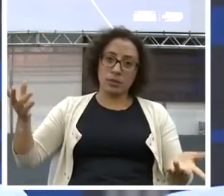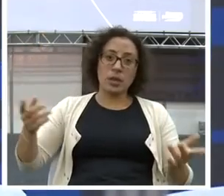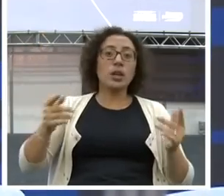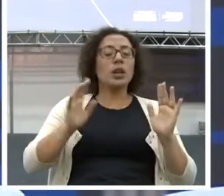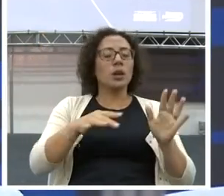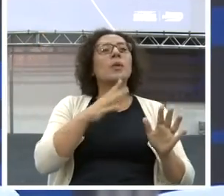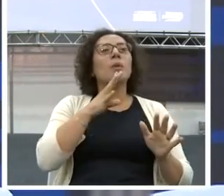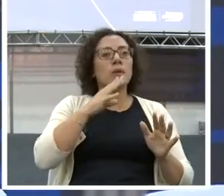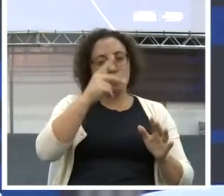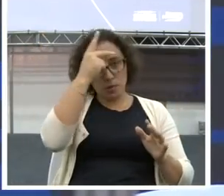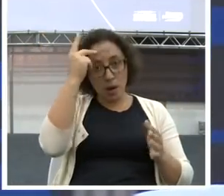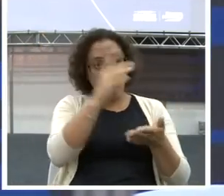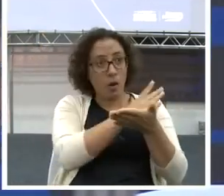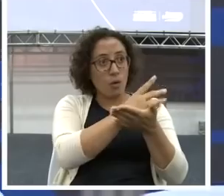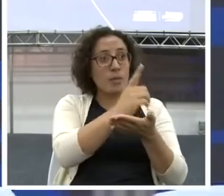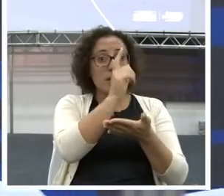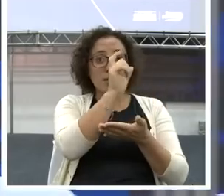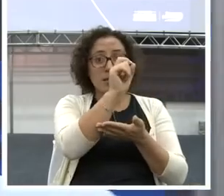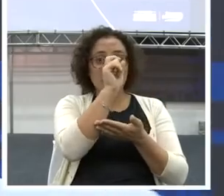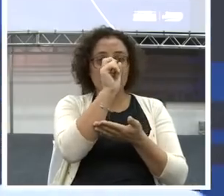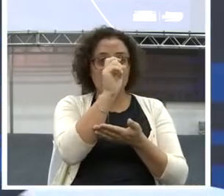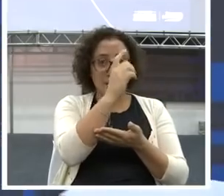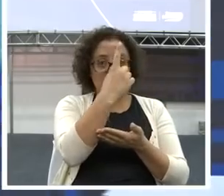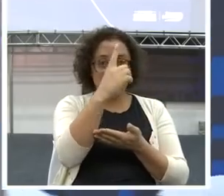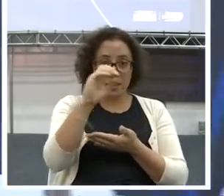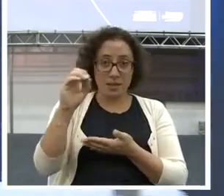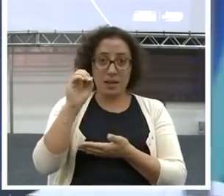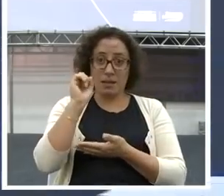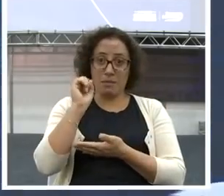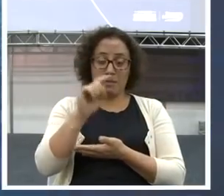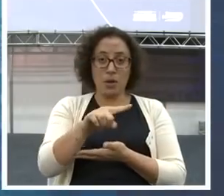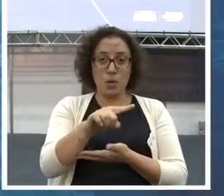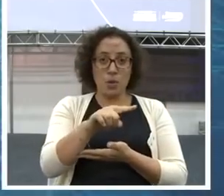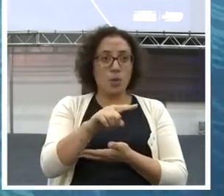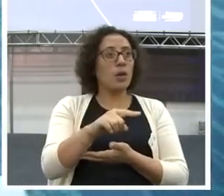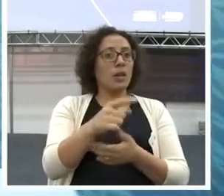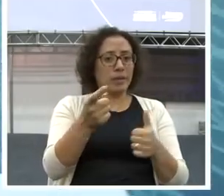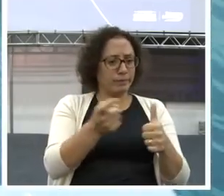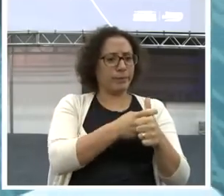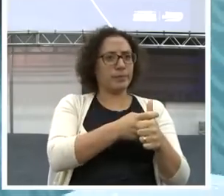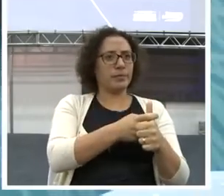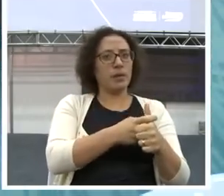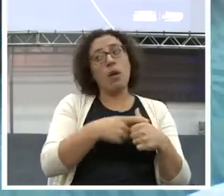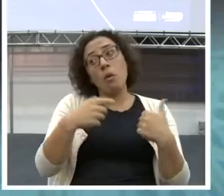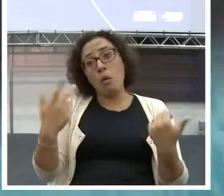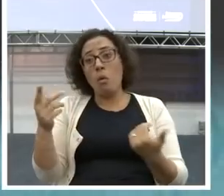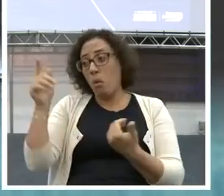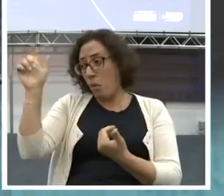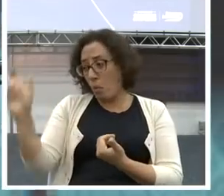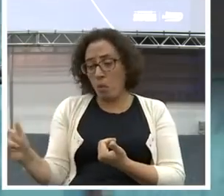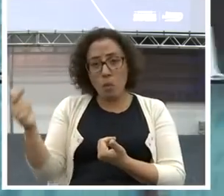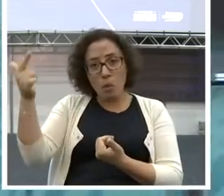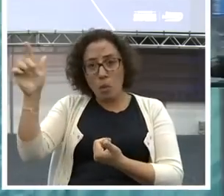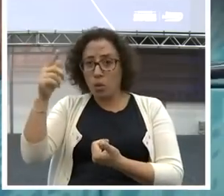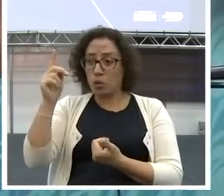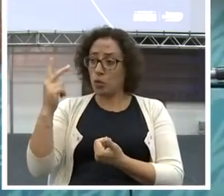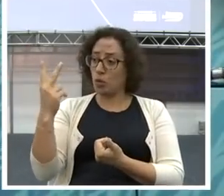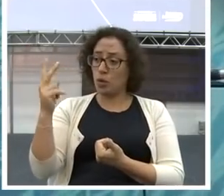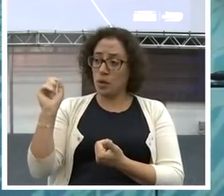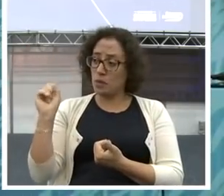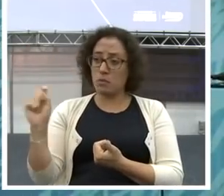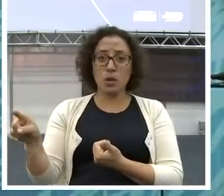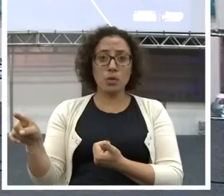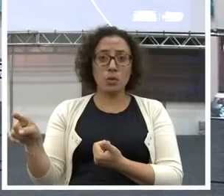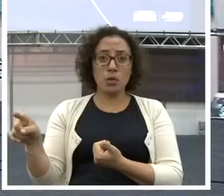cem mil reais por mês. E é um endividado. E conheço muita gente que ganha dois mil reais por mês. E tem mais de cem mil reais investido.